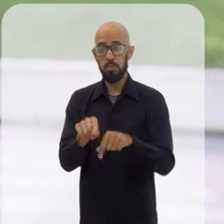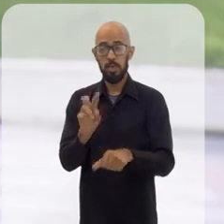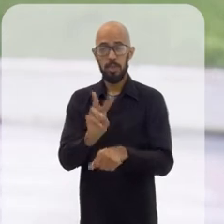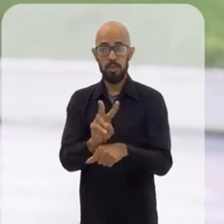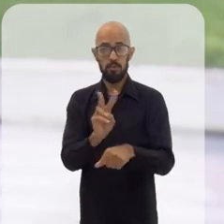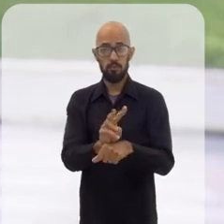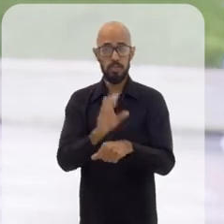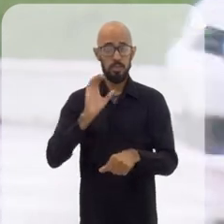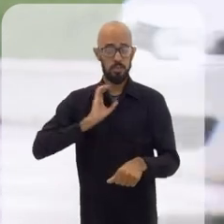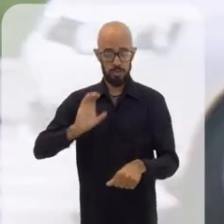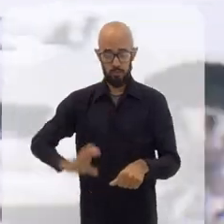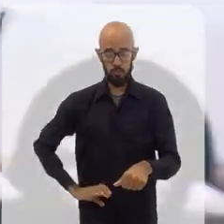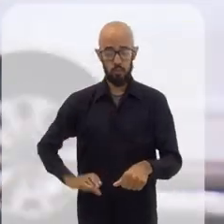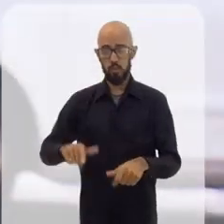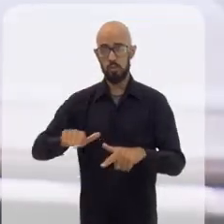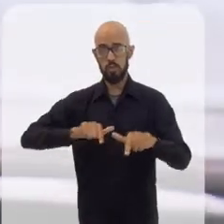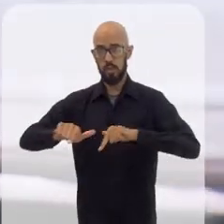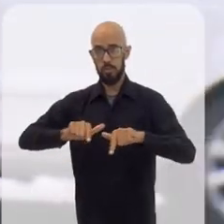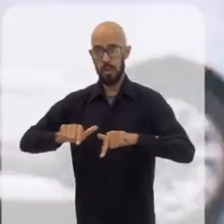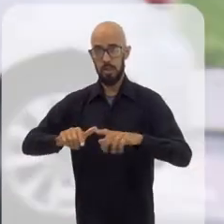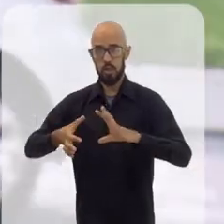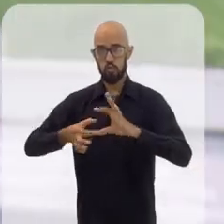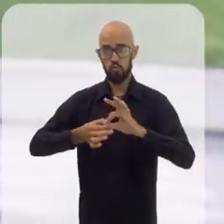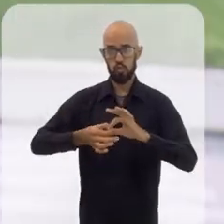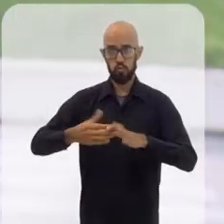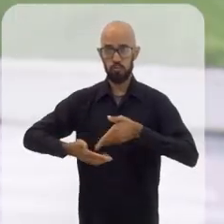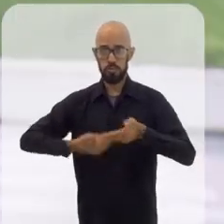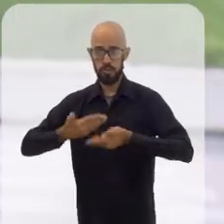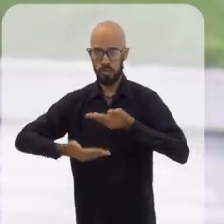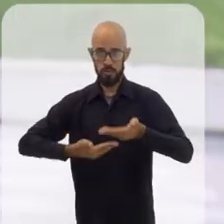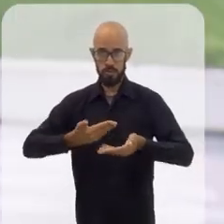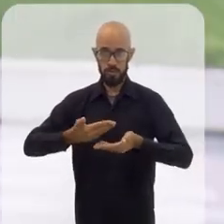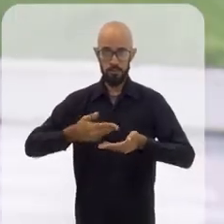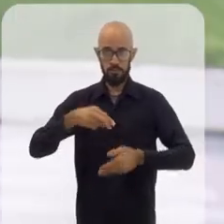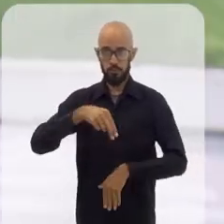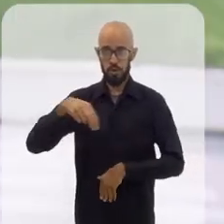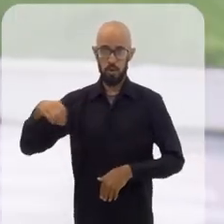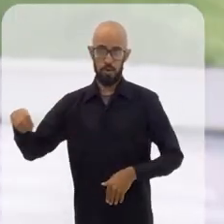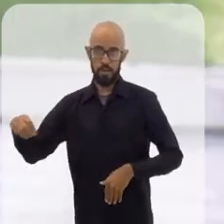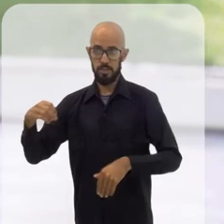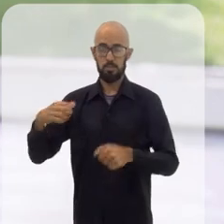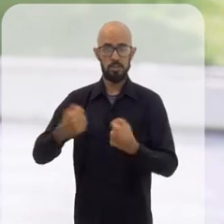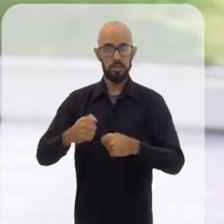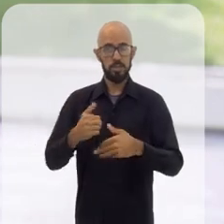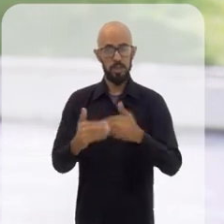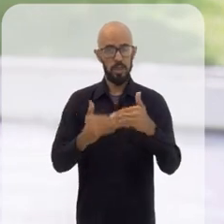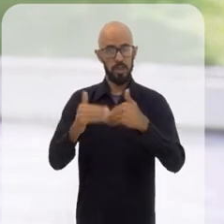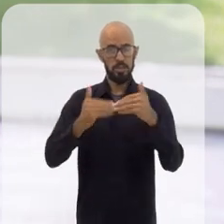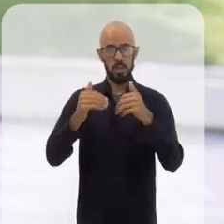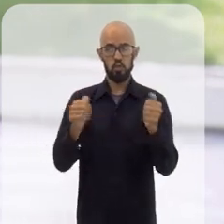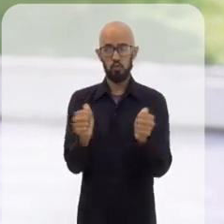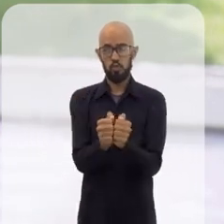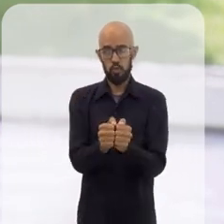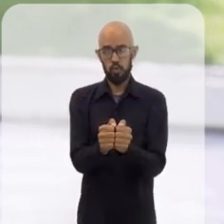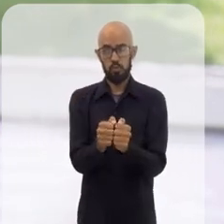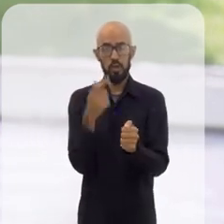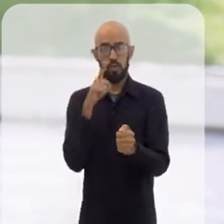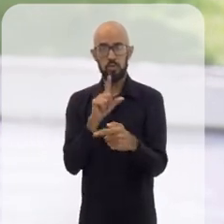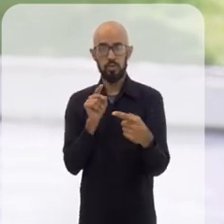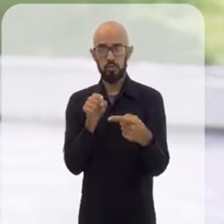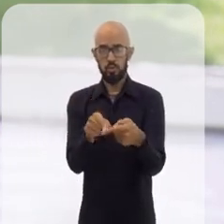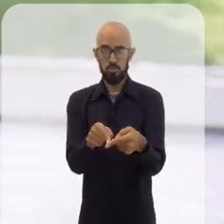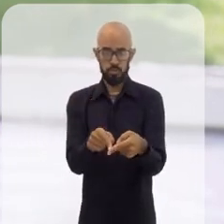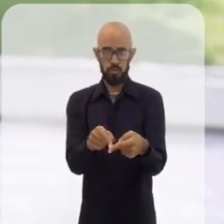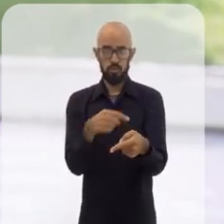municipal, através da defesa civil, que trabalhamos em conjunto, em parceria. O noroeste tem que crescer em conjunto